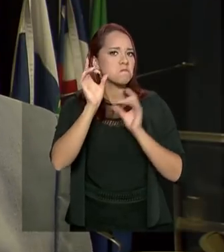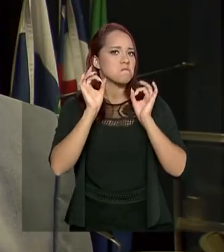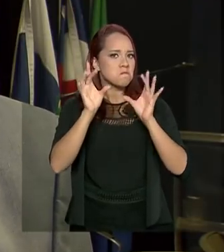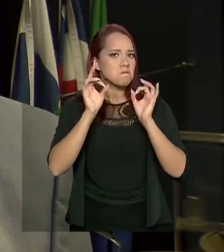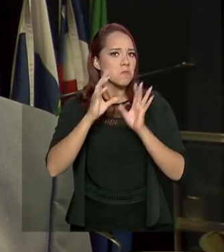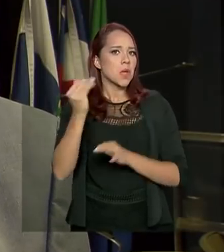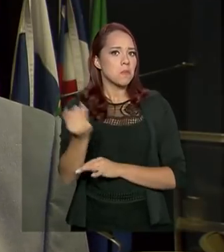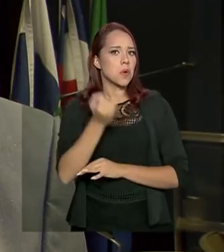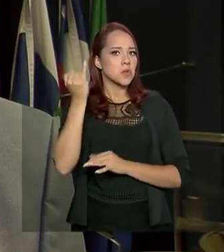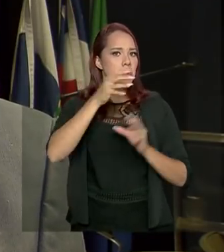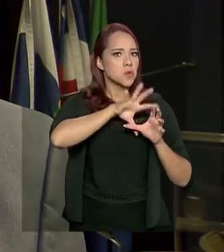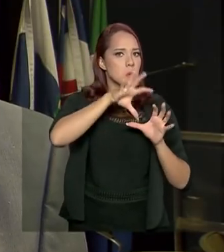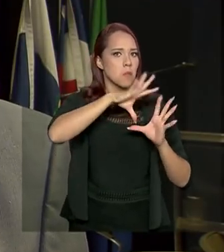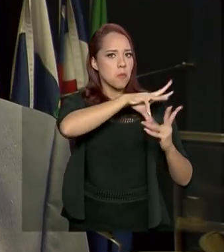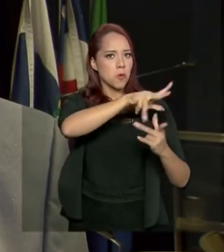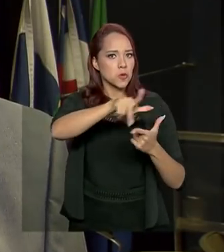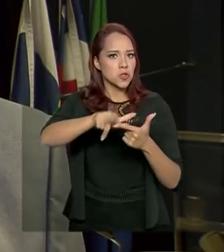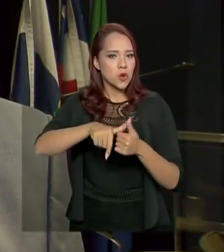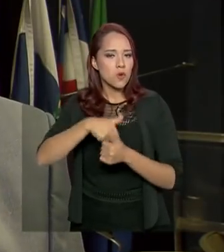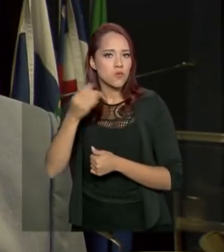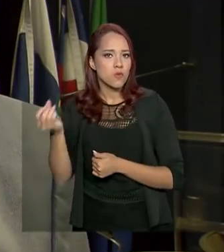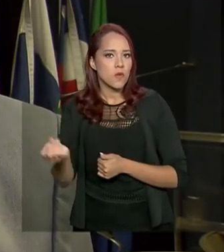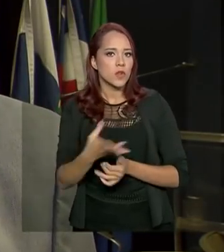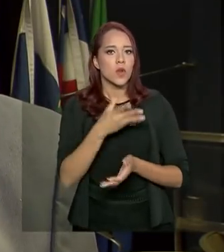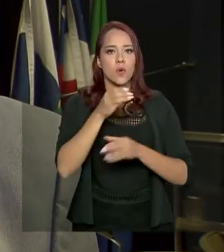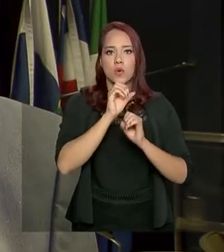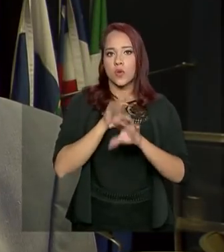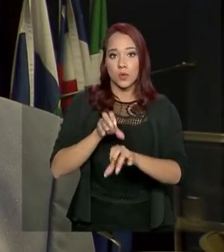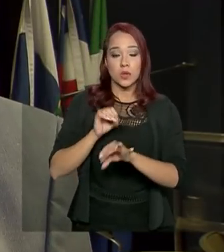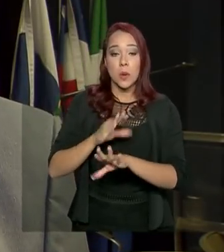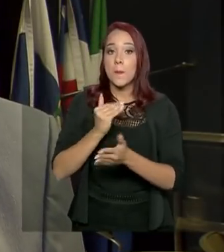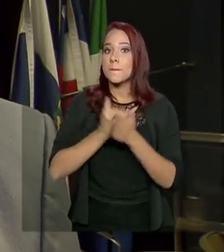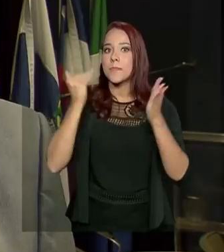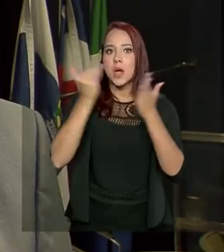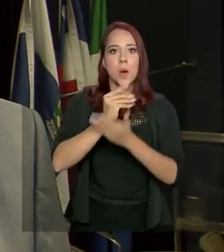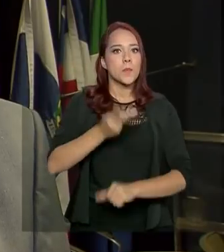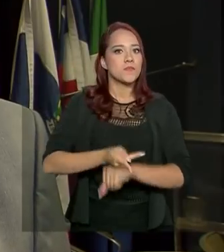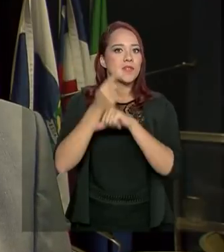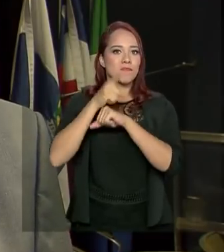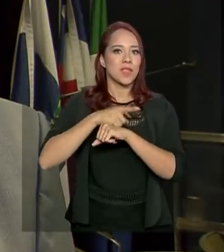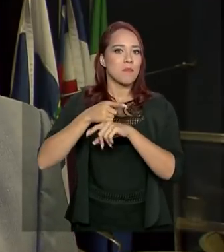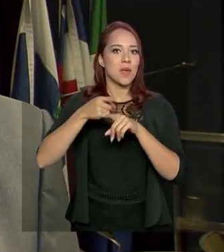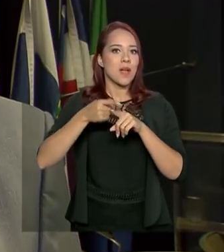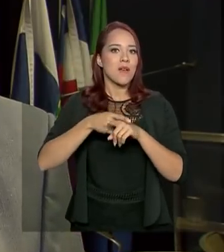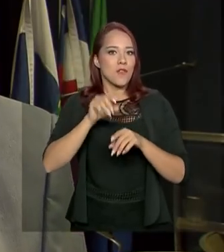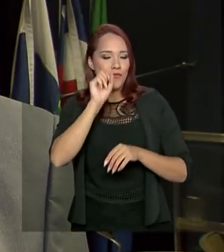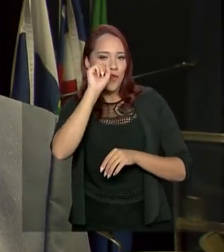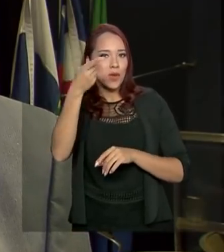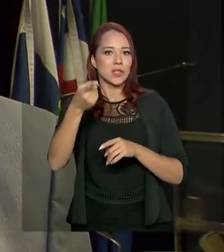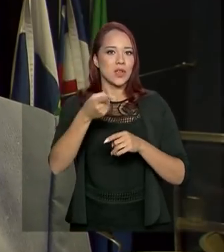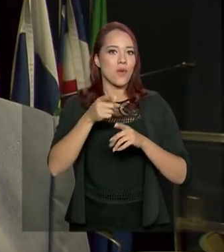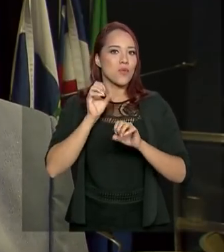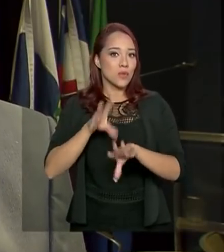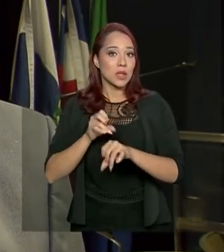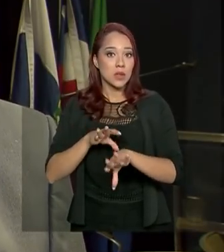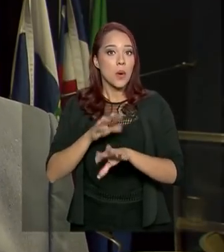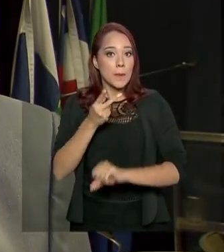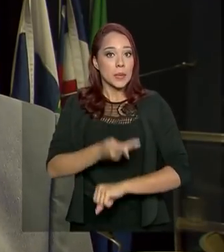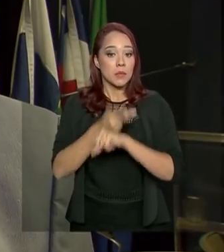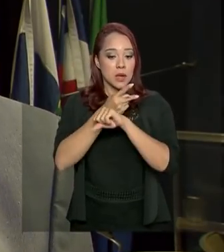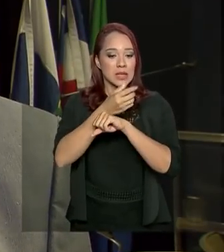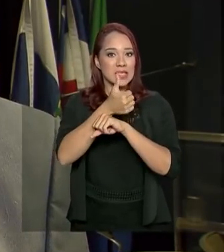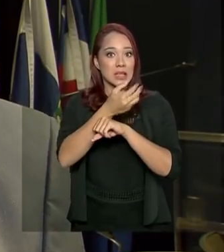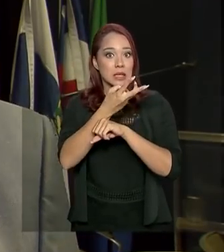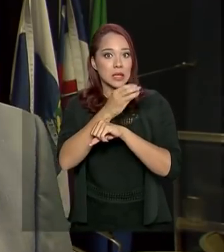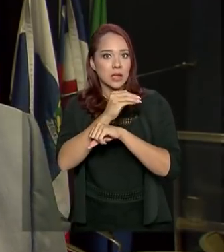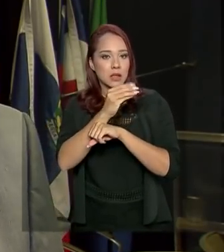da Cúpula Mundial de Inovação e Educação. É o maior prêmio que tem no mundo para inovação e educação. Nós fomos premiados, escolhidos entre 130